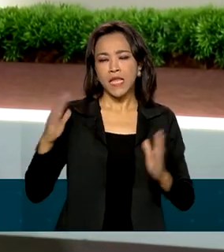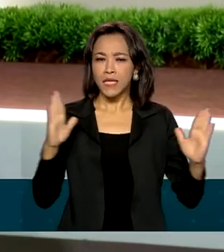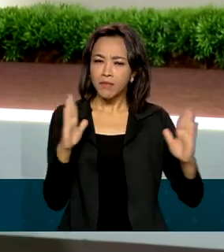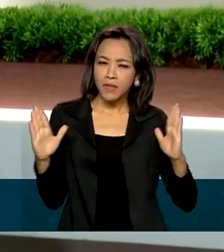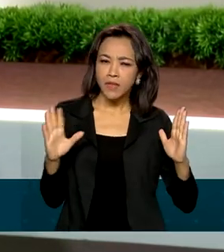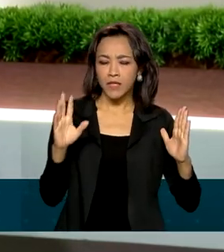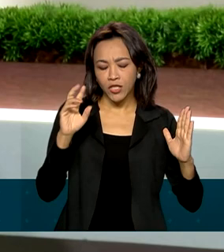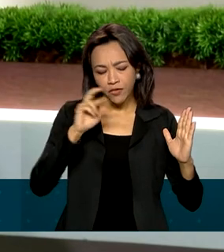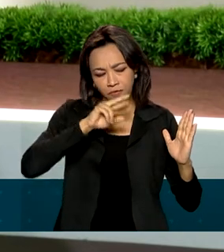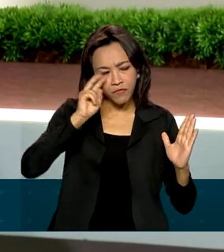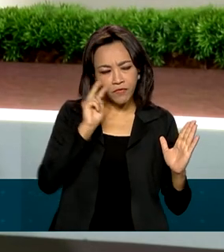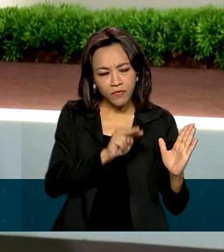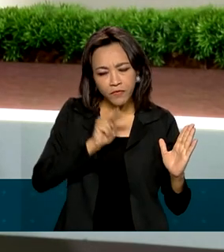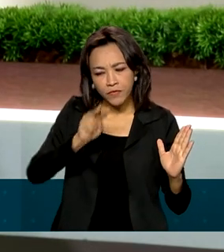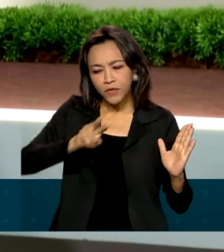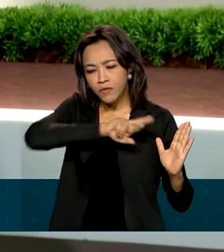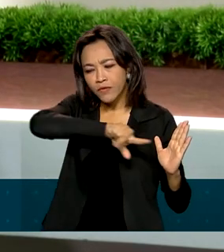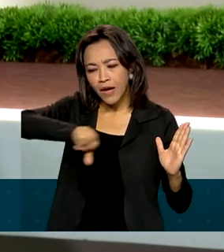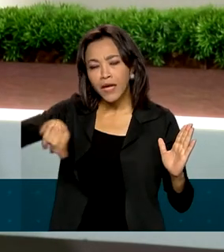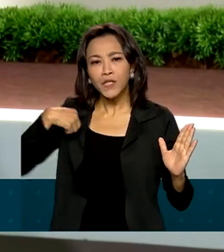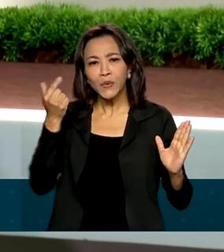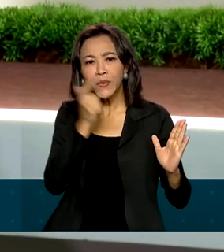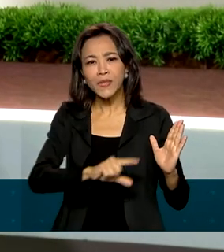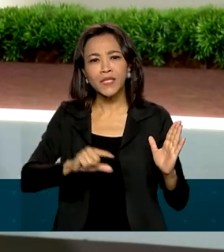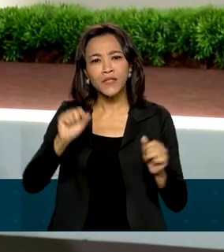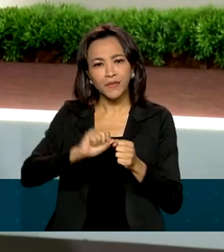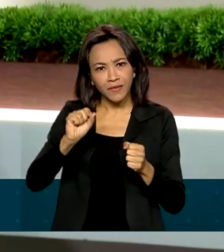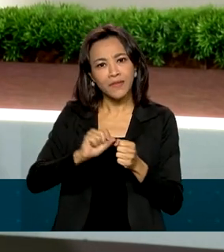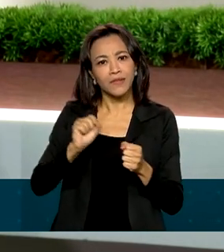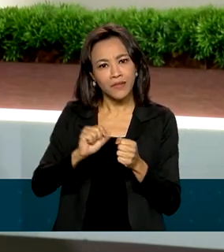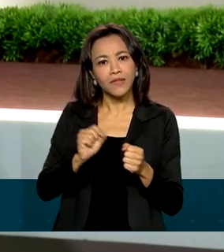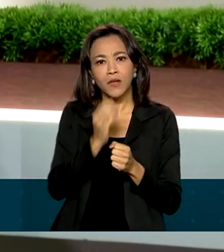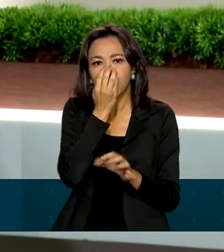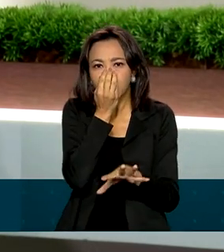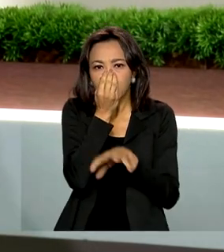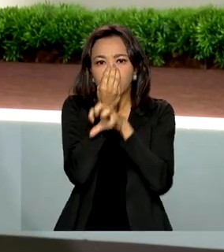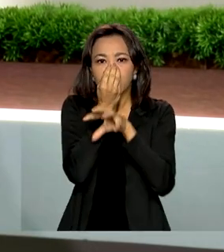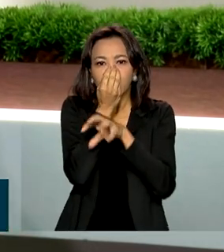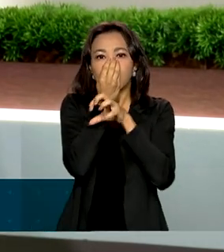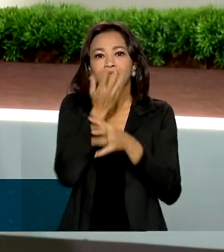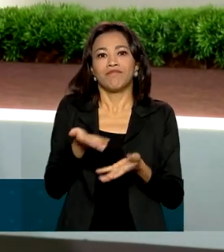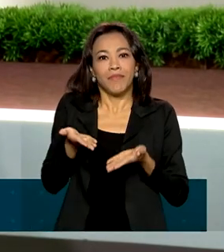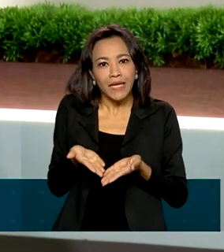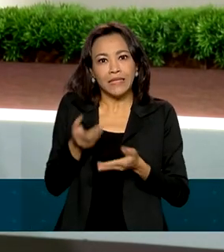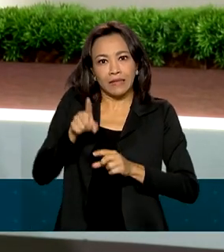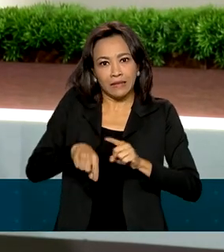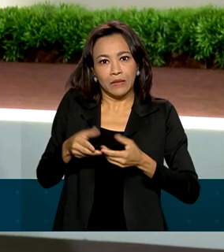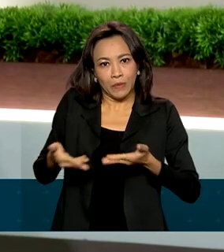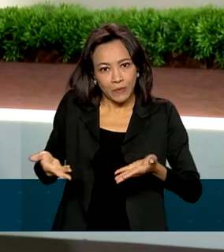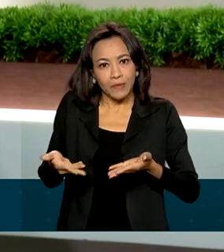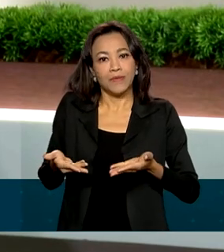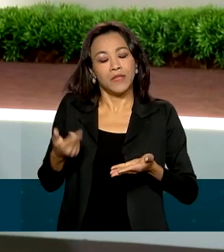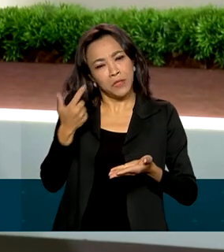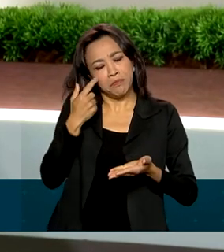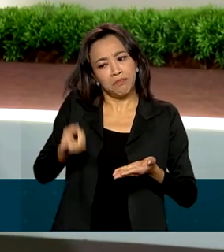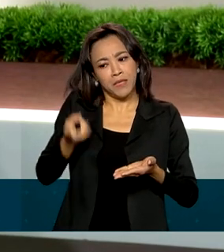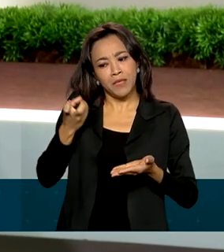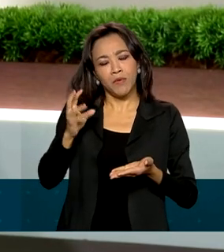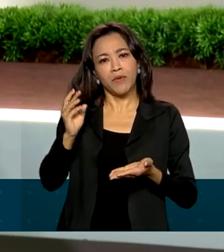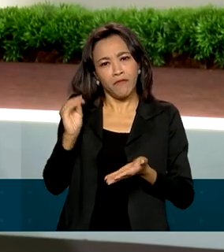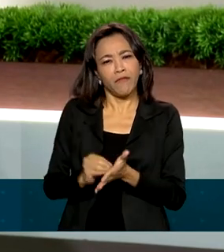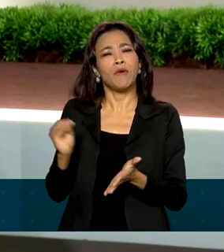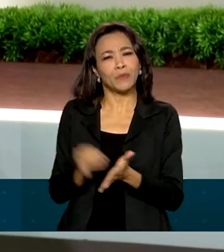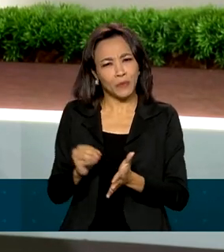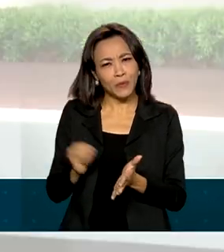Por mais que a gente tenha conseguido fabricar esses equipamentos, a gente viu ainda faltar